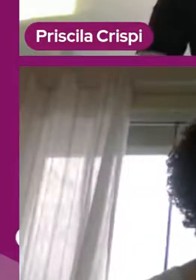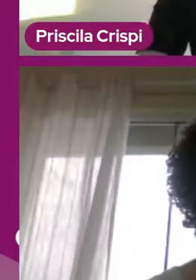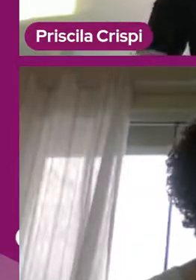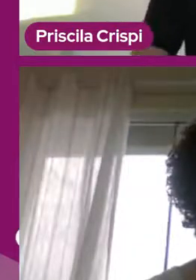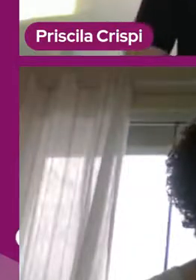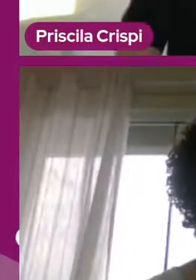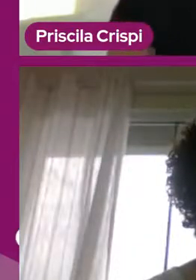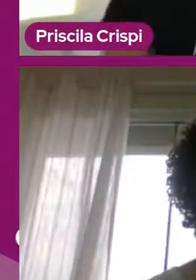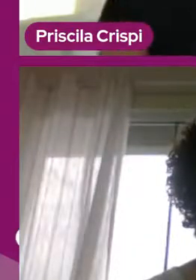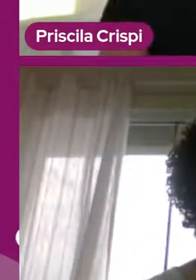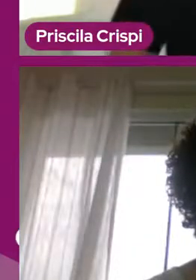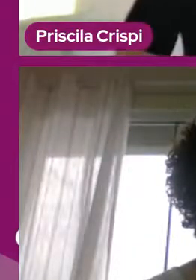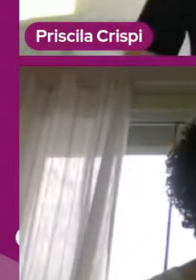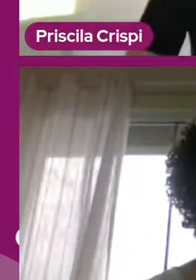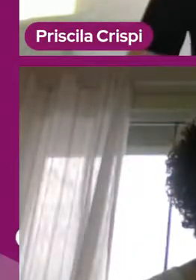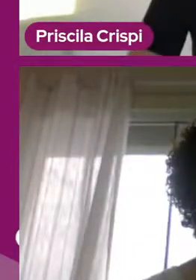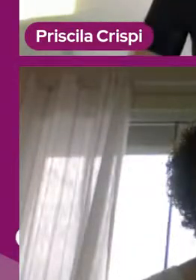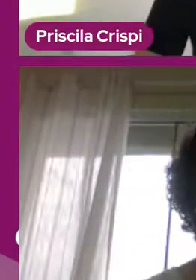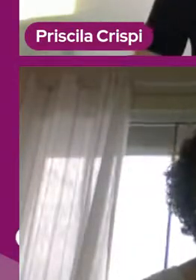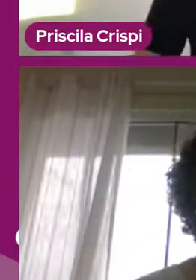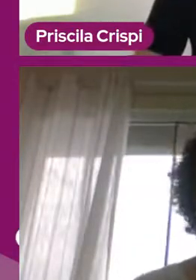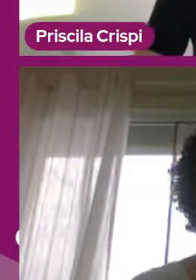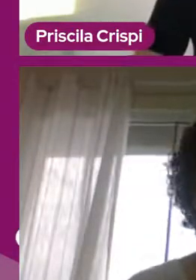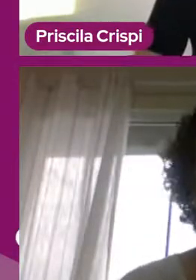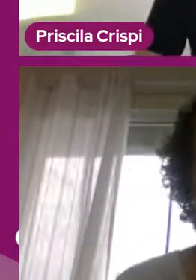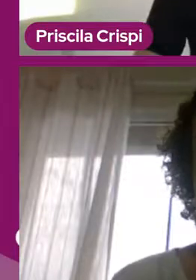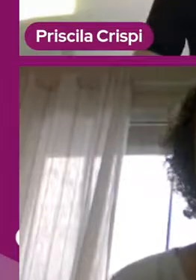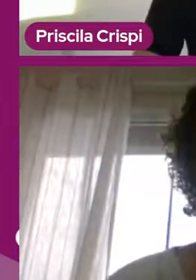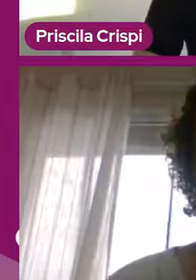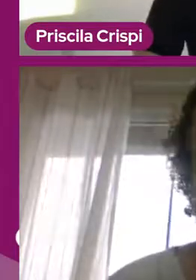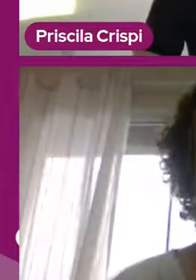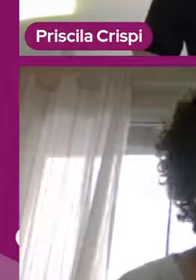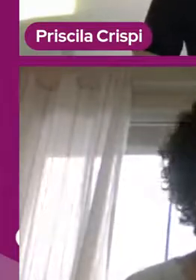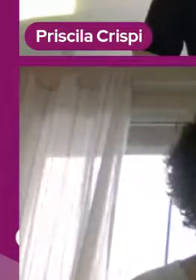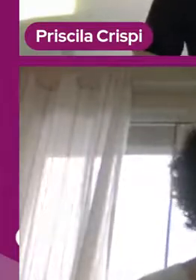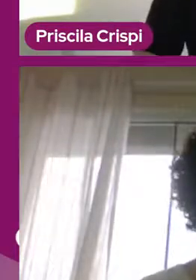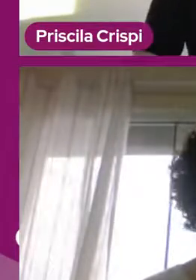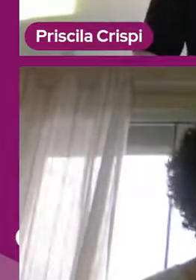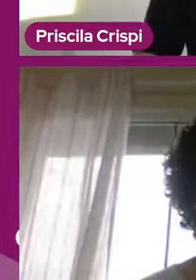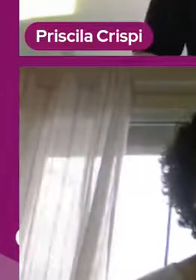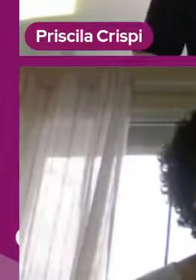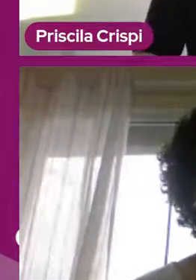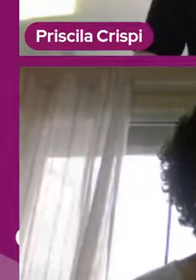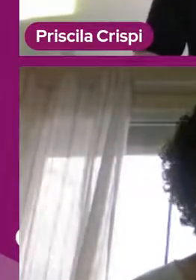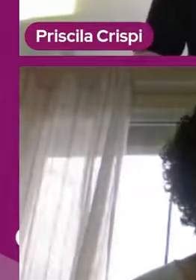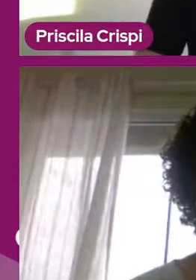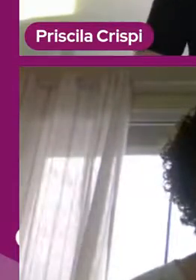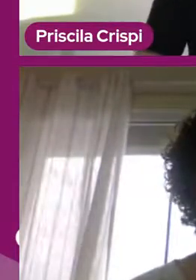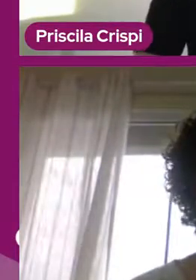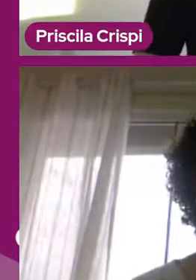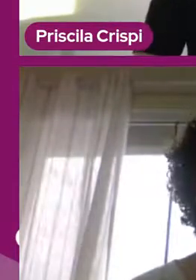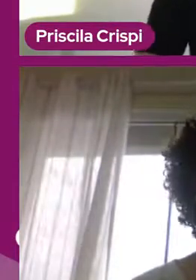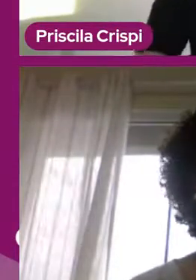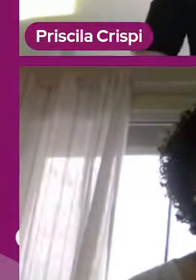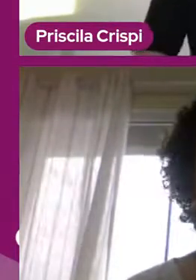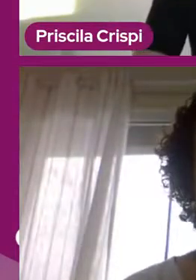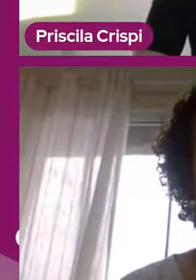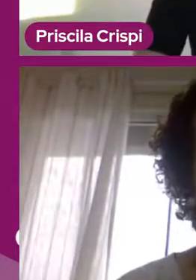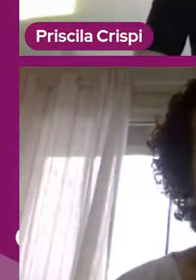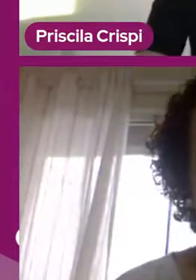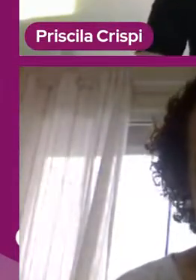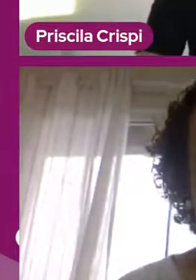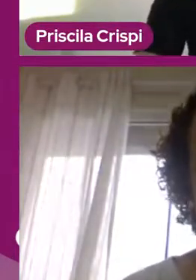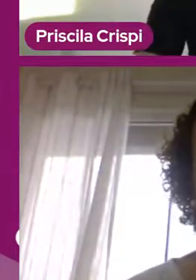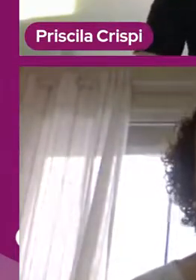a experiência dela. Bem-vinda, Gilmara. Obrigada, Pri. Bem-vinda. Bom, a gente tem... Boa tarde.